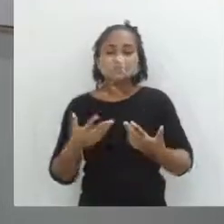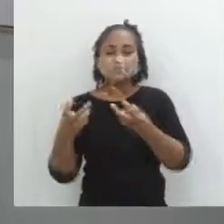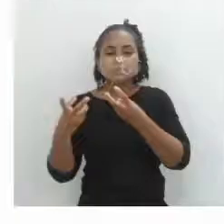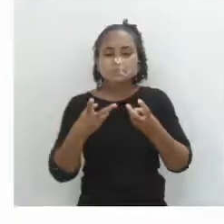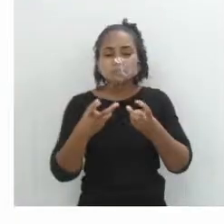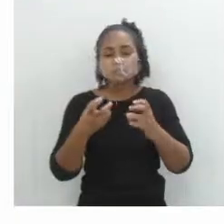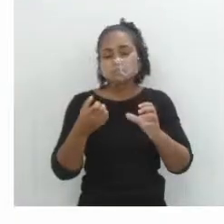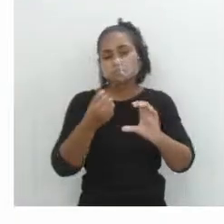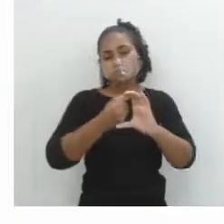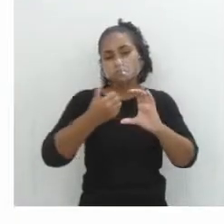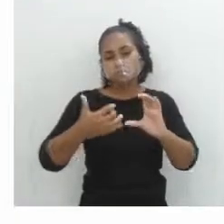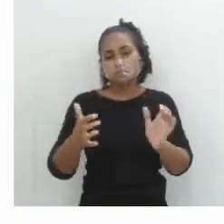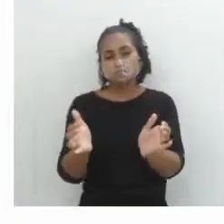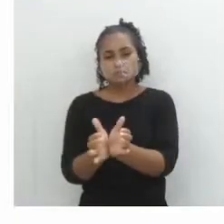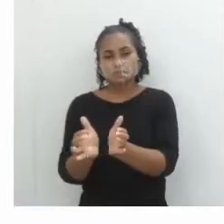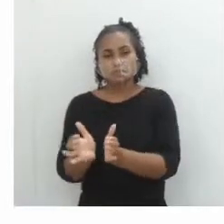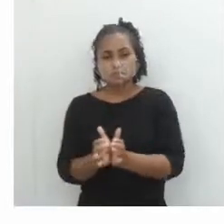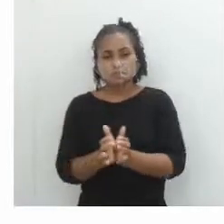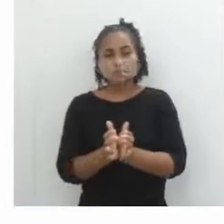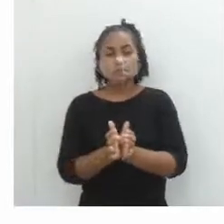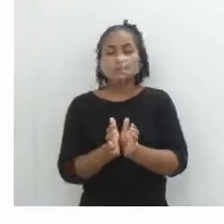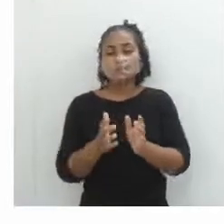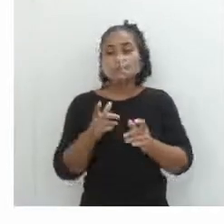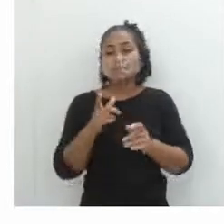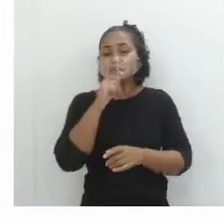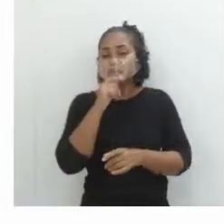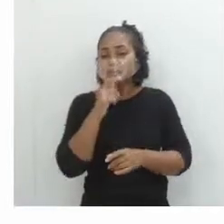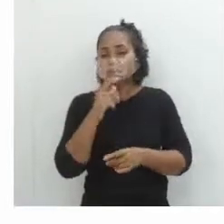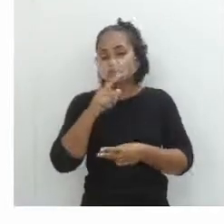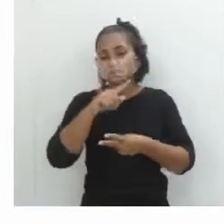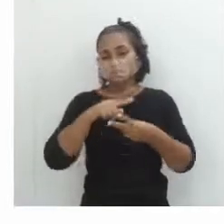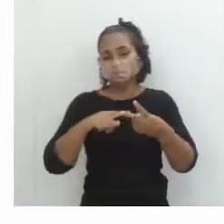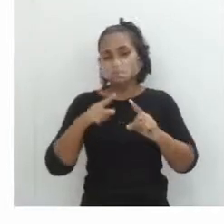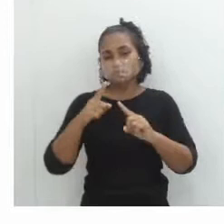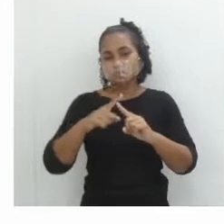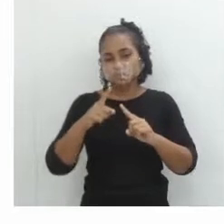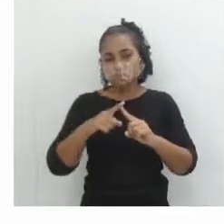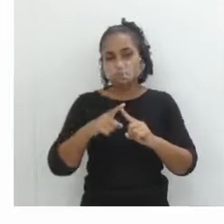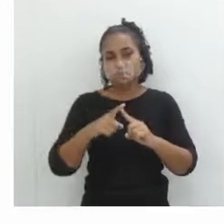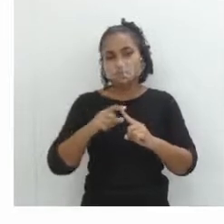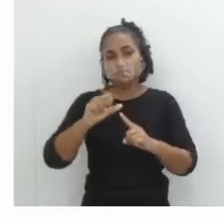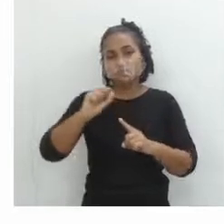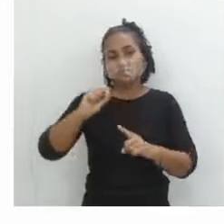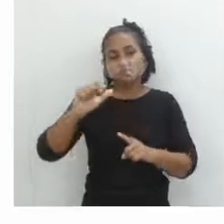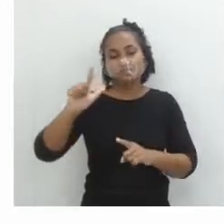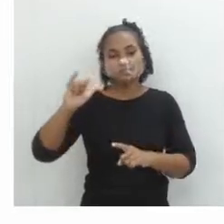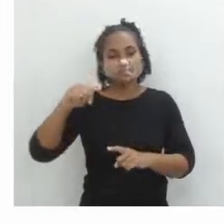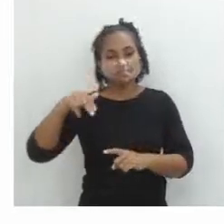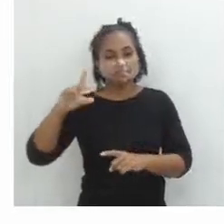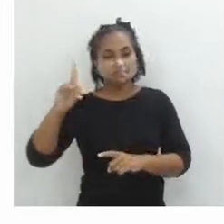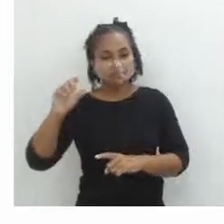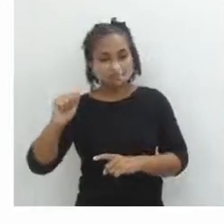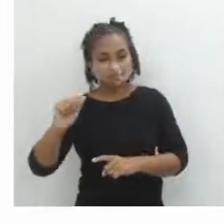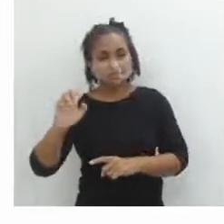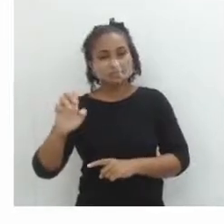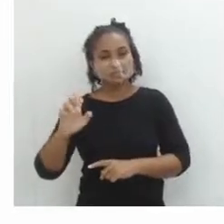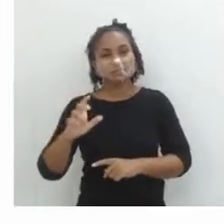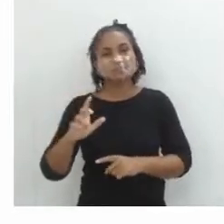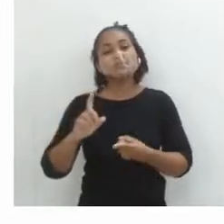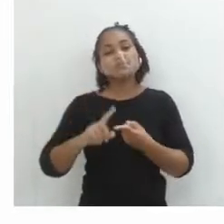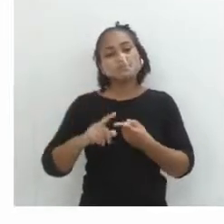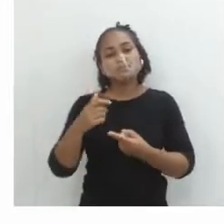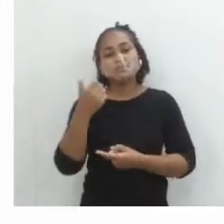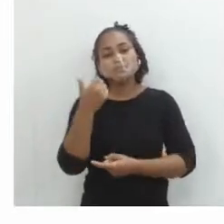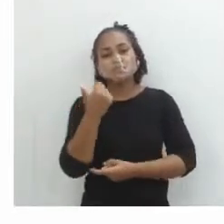classificação dessa água. Ela existe por dois tipos, por salinidade e por qualidade,